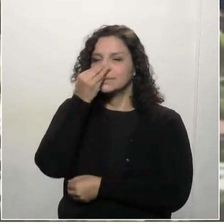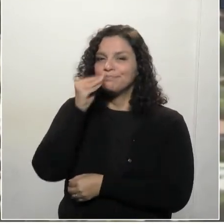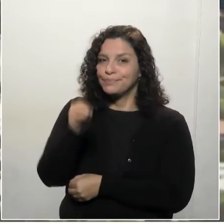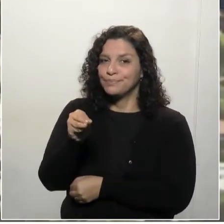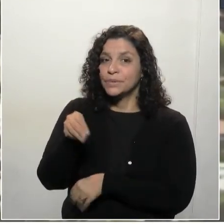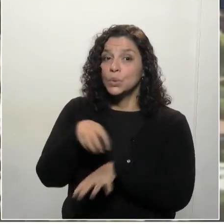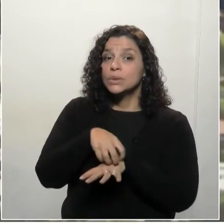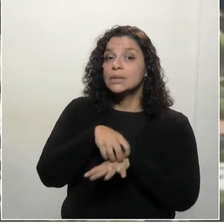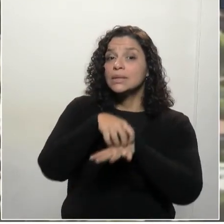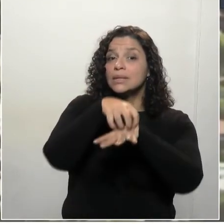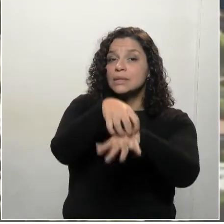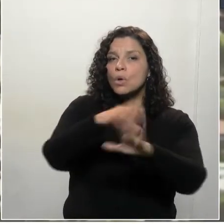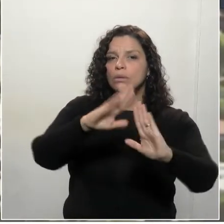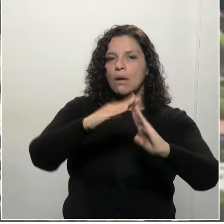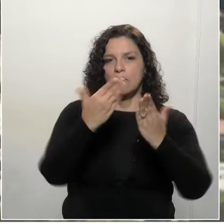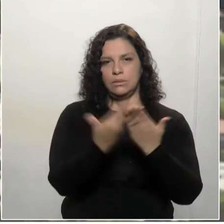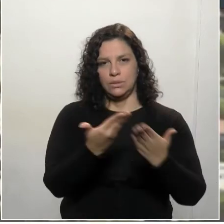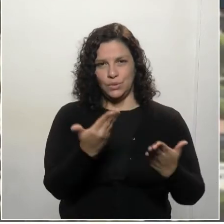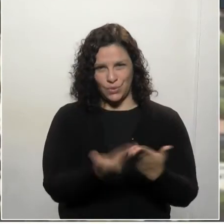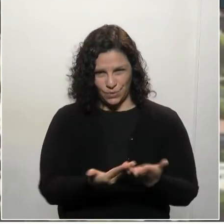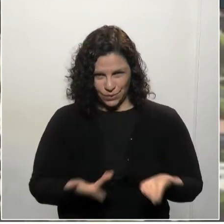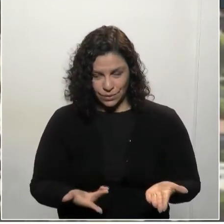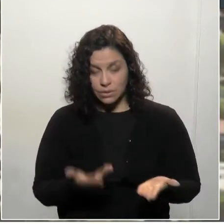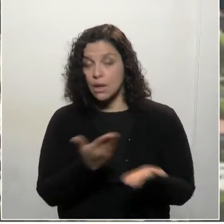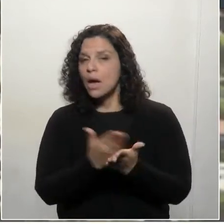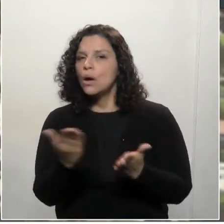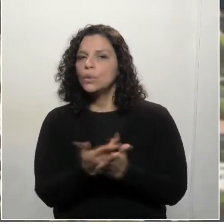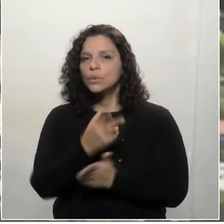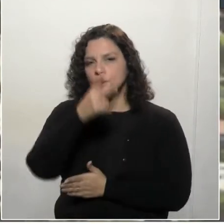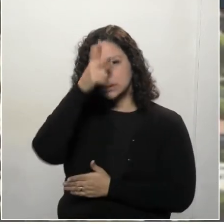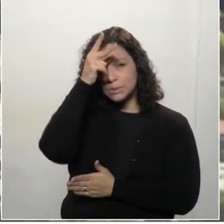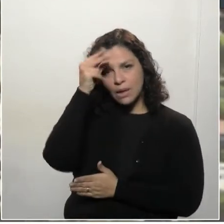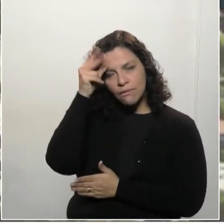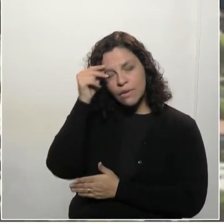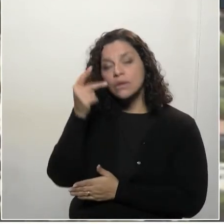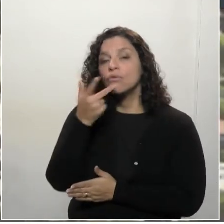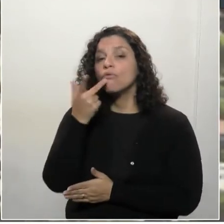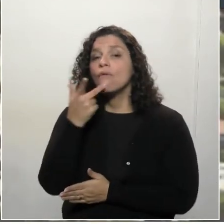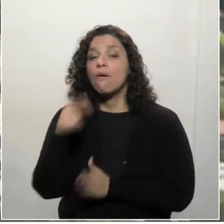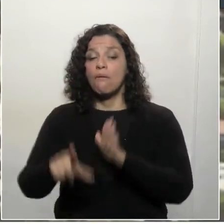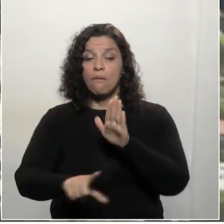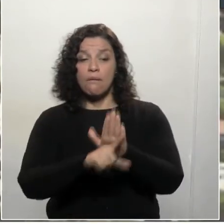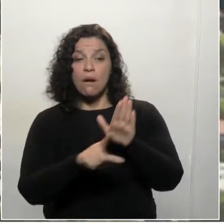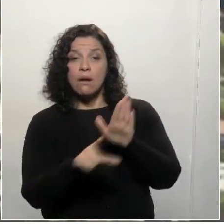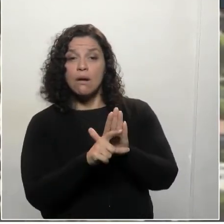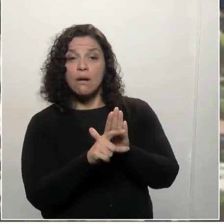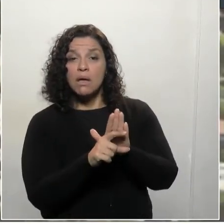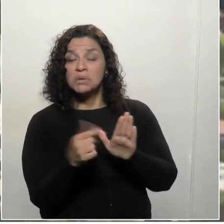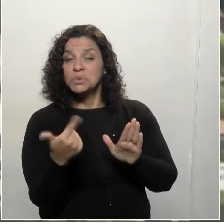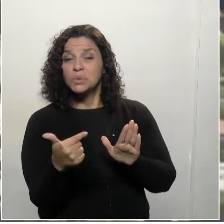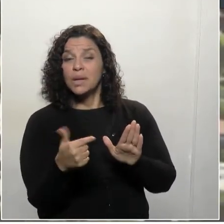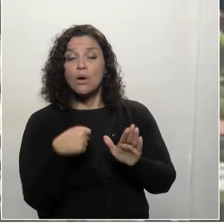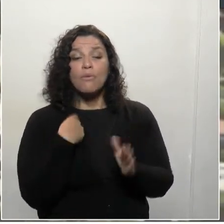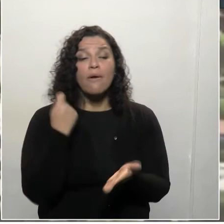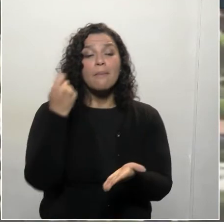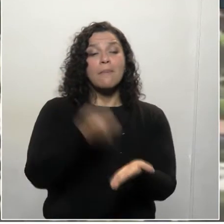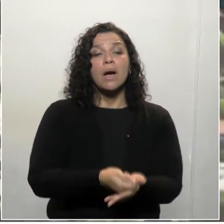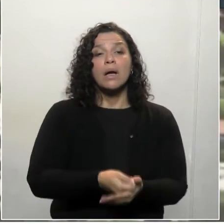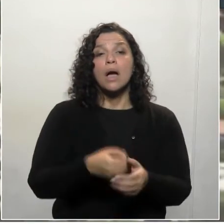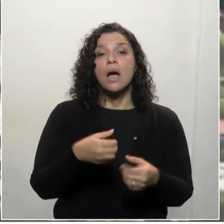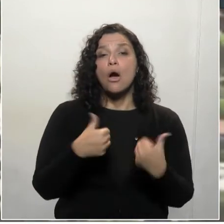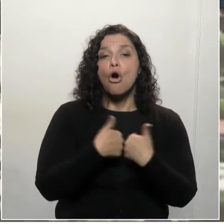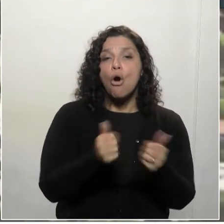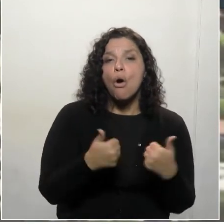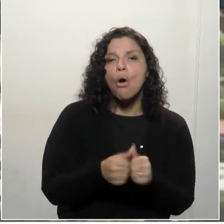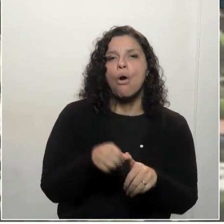transporte escolar. Tenho sido procurado por alguns prefeitos que não têm o respaldo legal para pagar. Evidente, está parado o